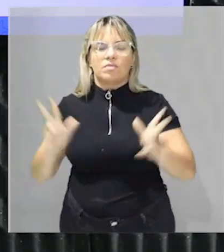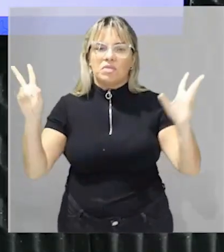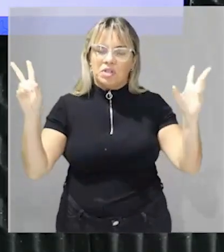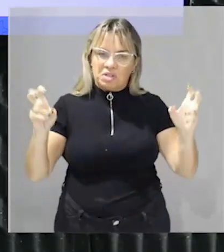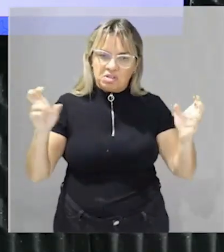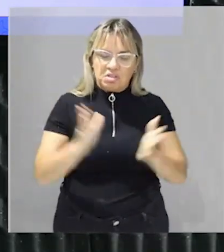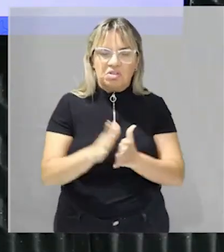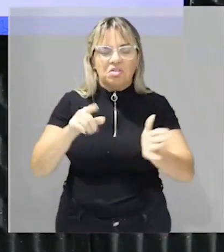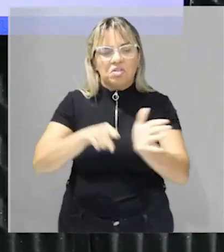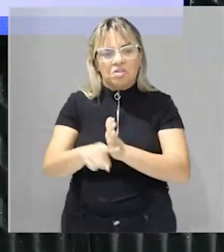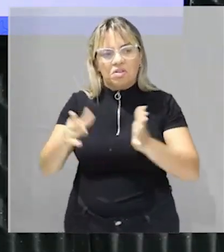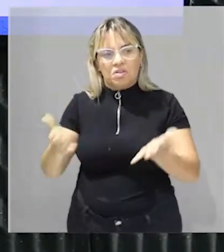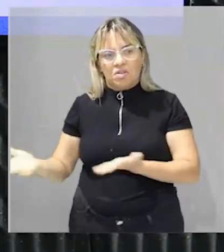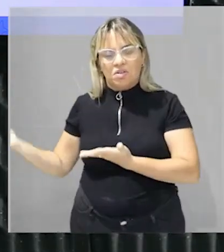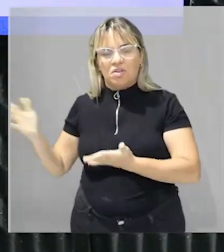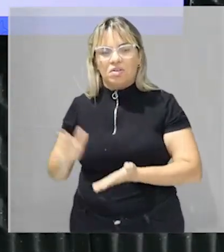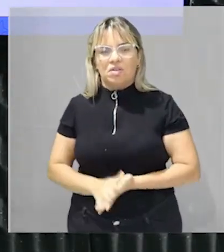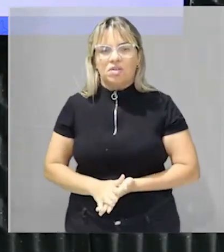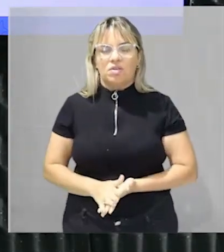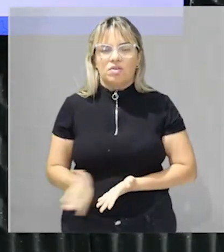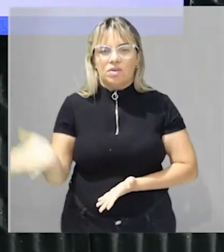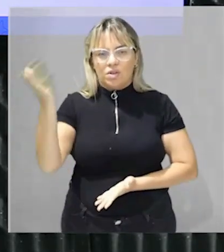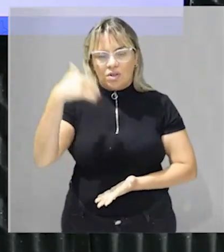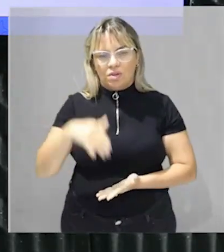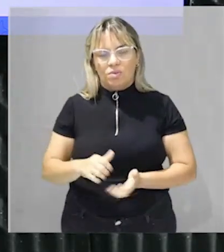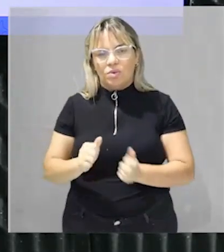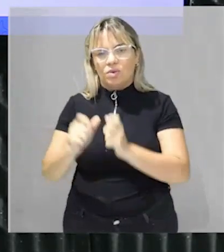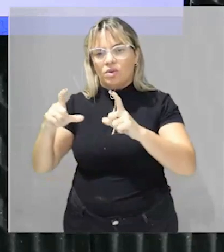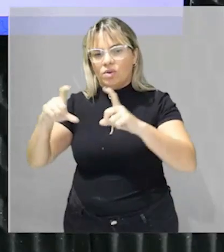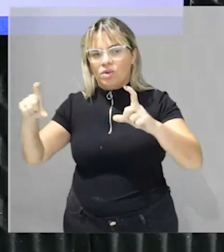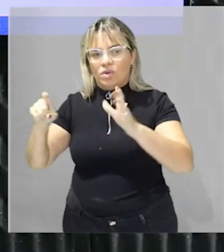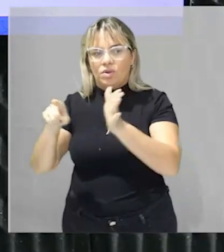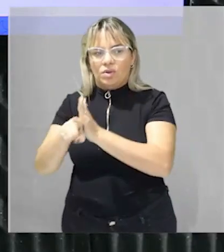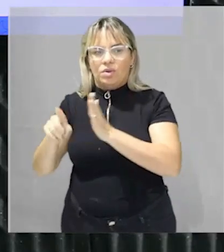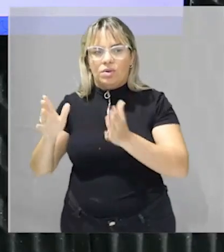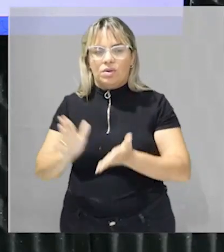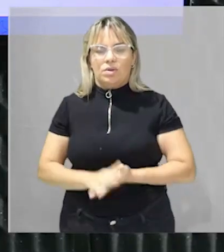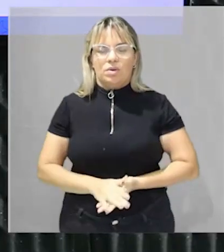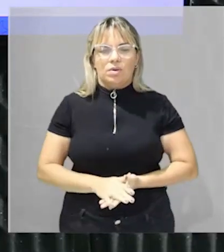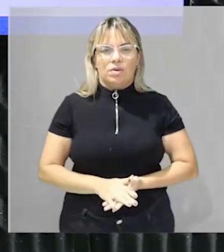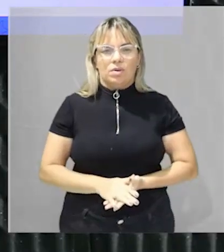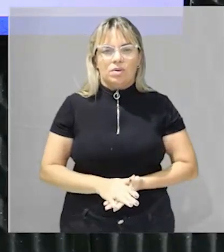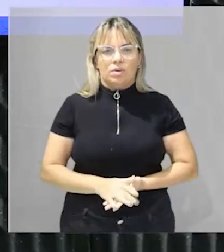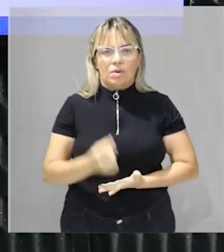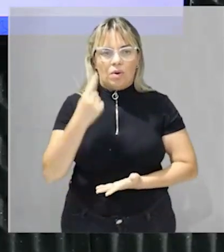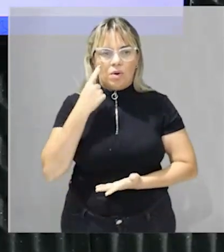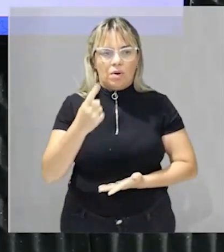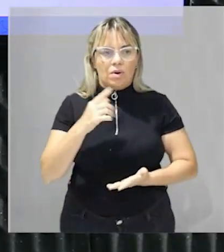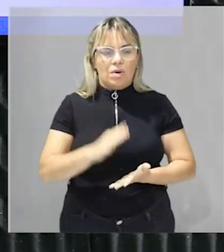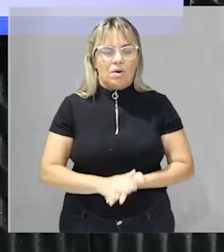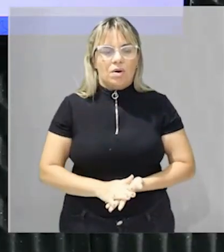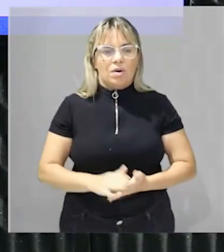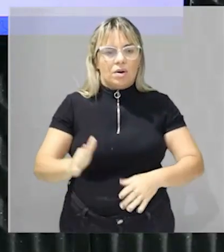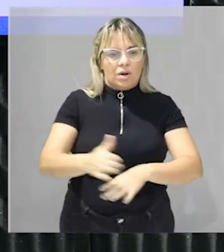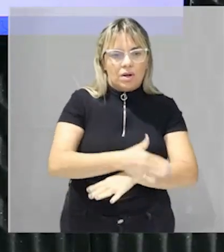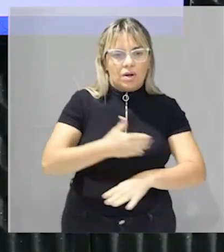texto motivador vou logo para o comando não vou ler agora esse texto motivador olha o que ele diz comando para melhorar a